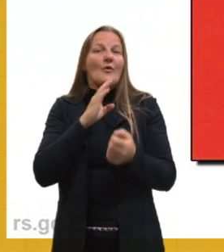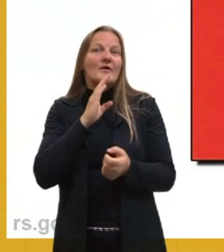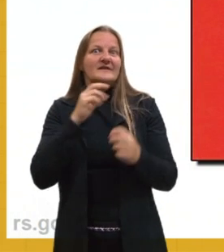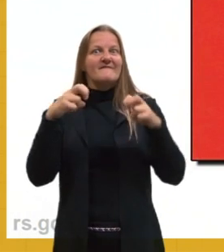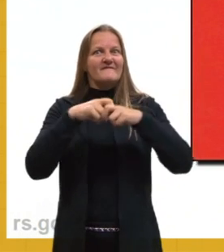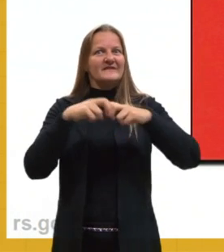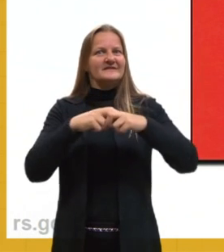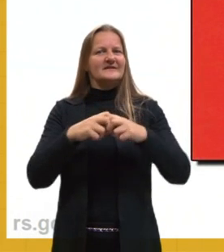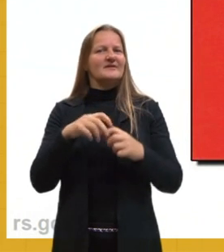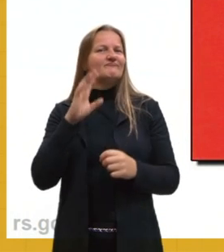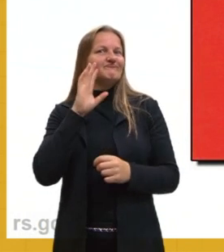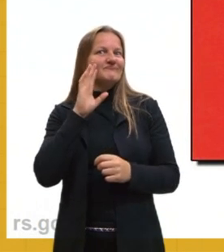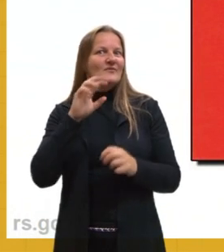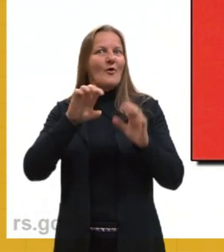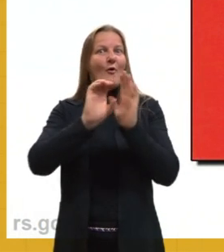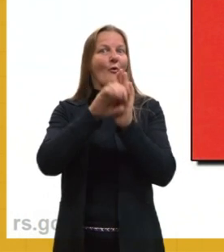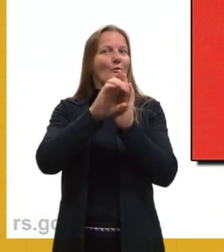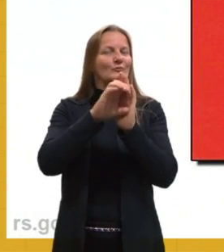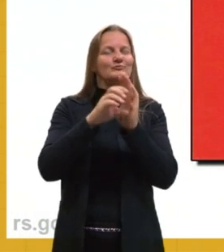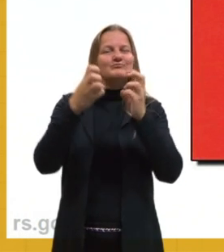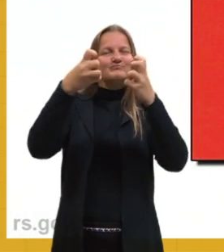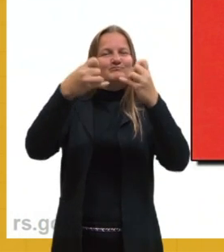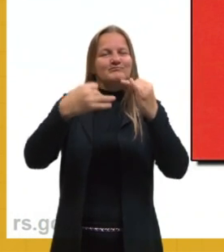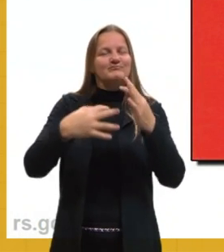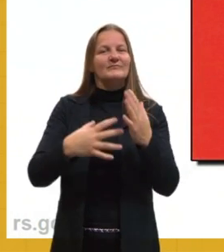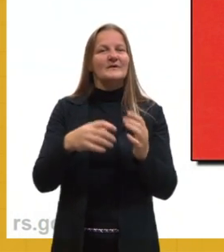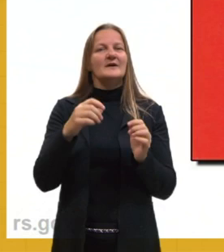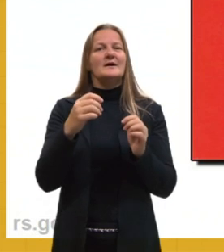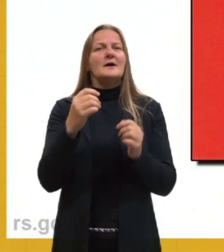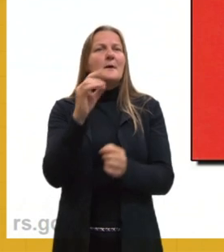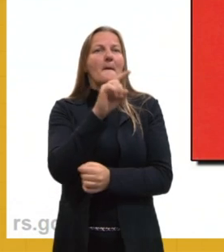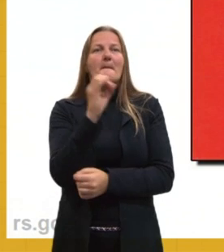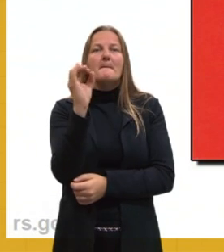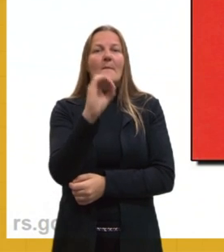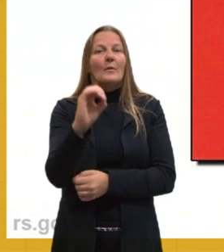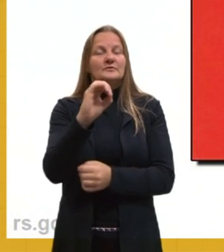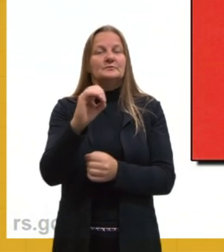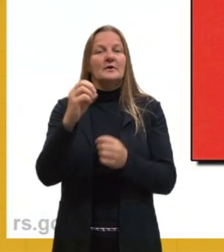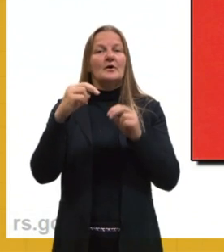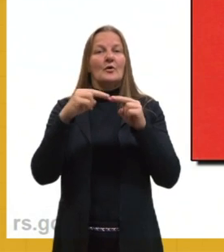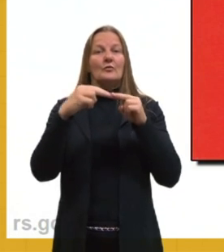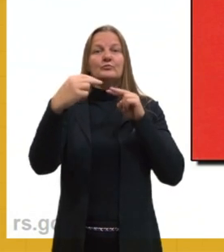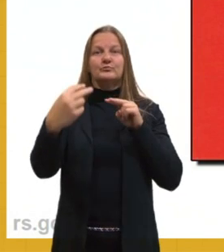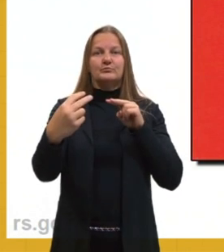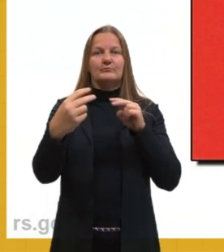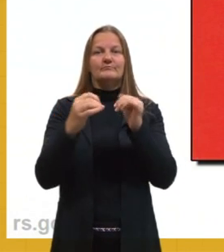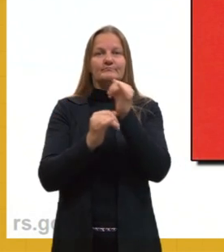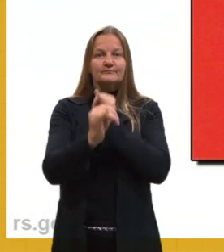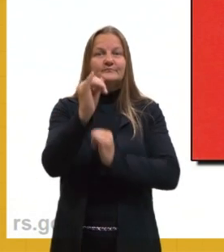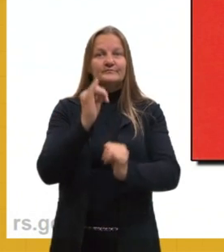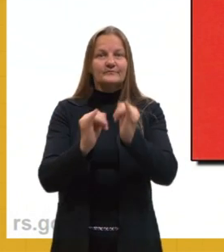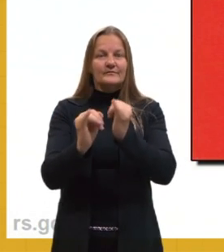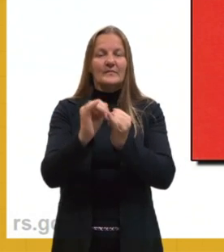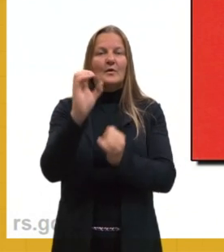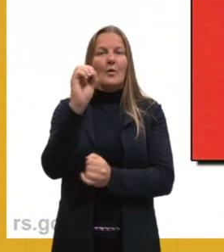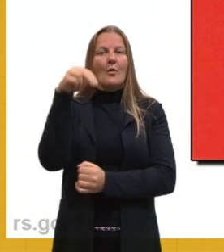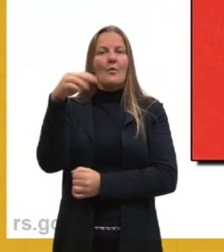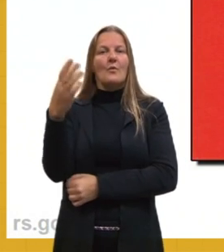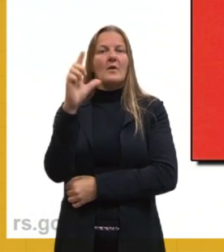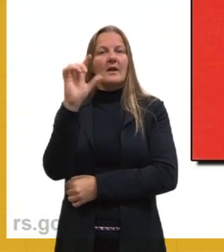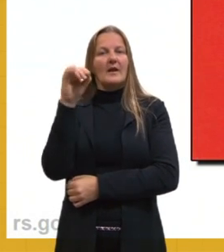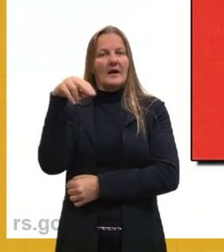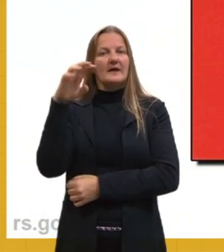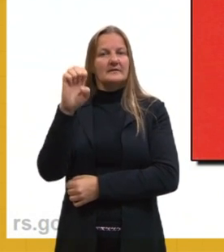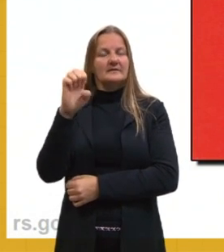Física de uma forma mais conceitual, essa versão online do que a versão física. Elas são um pouquinho diferentes,